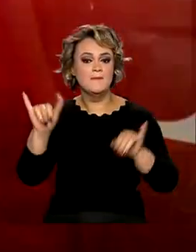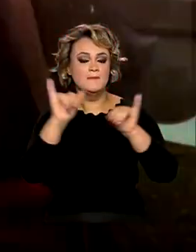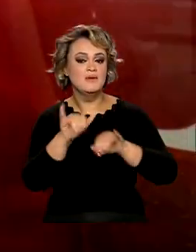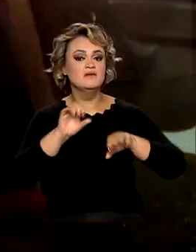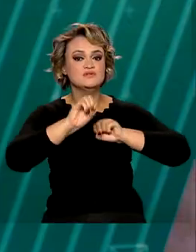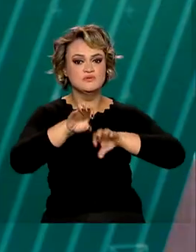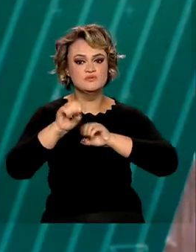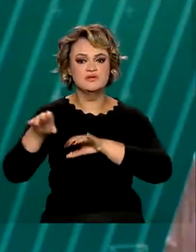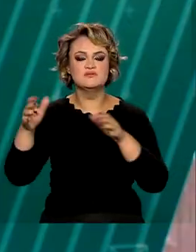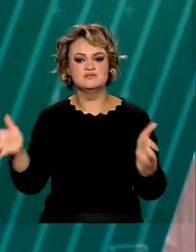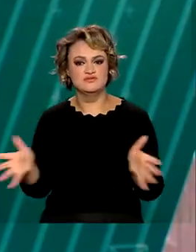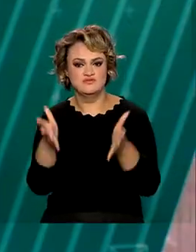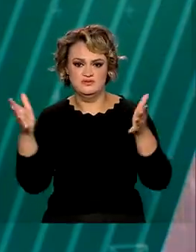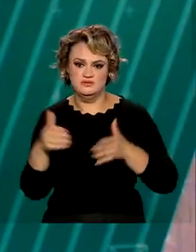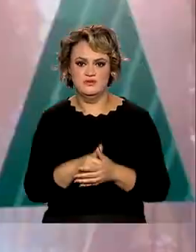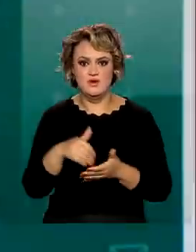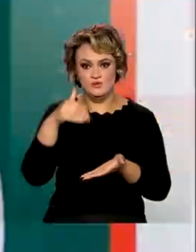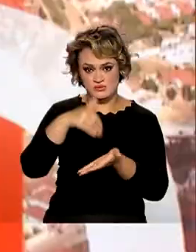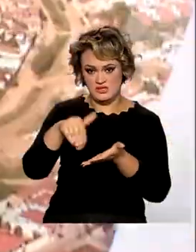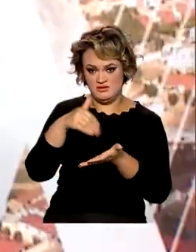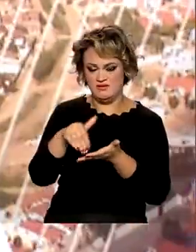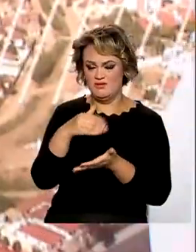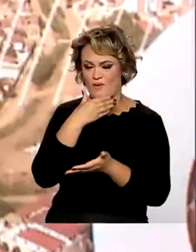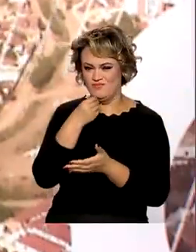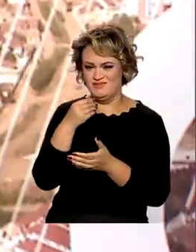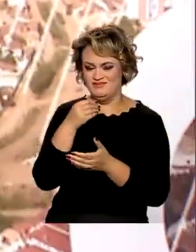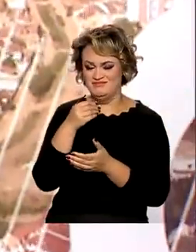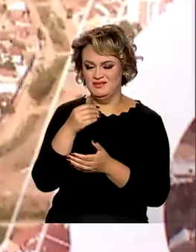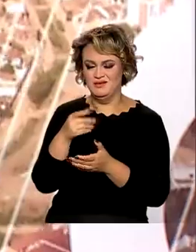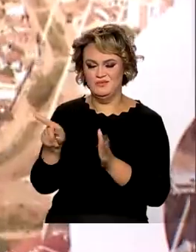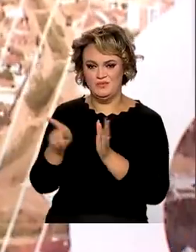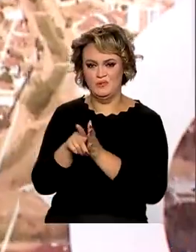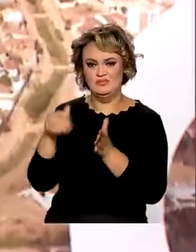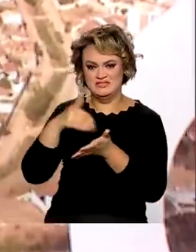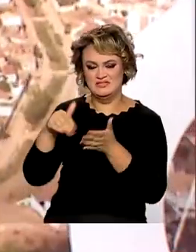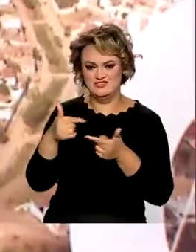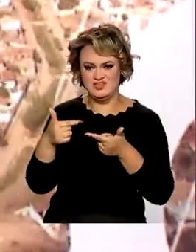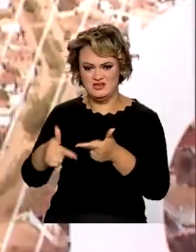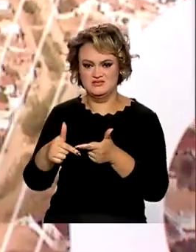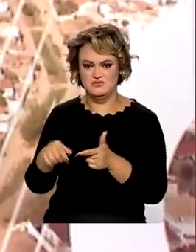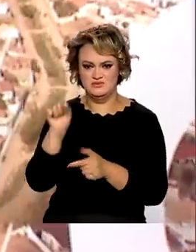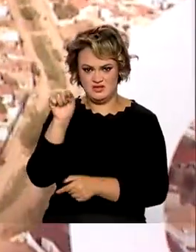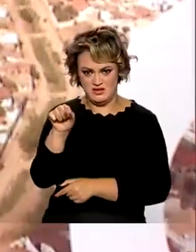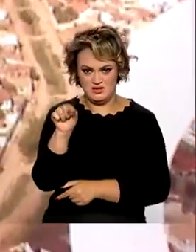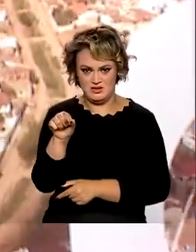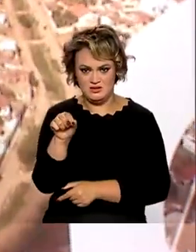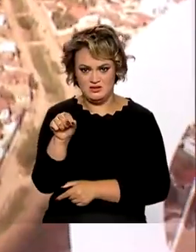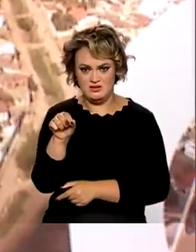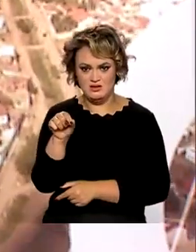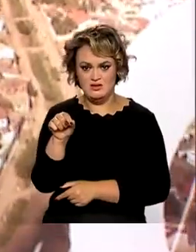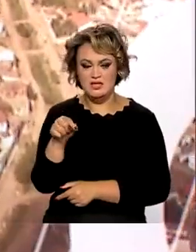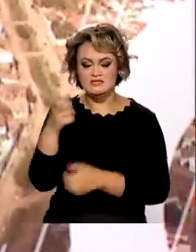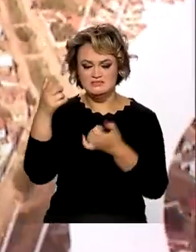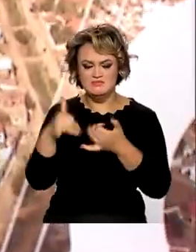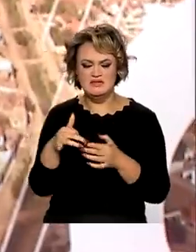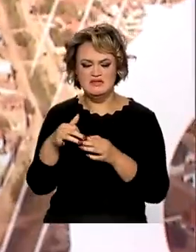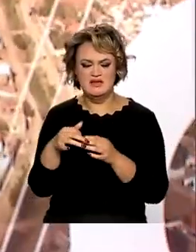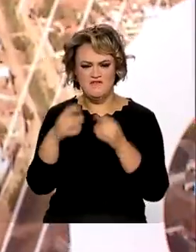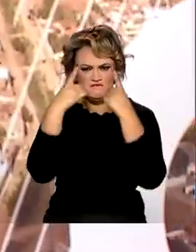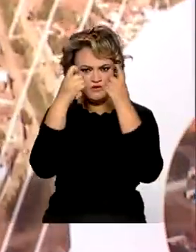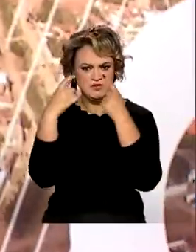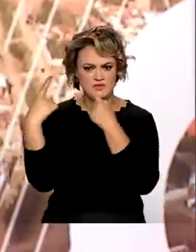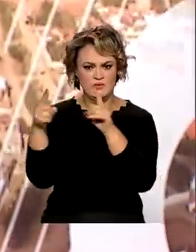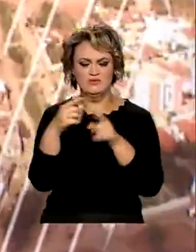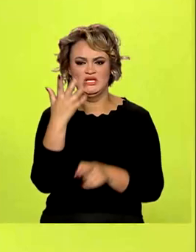educativas. Segundo o secretário adjunto da Secretaria de Operações Integradas, as agressões contra